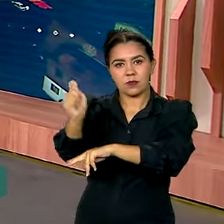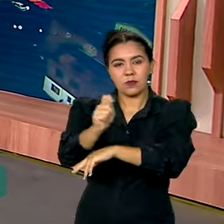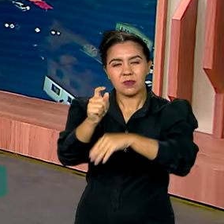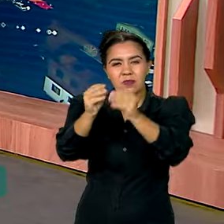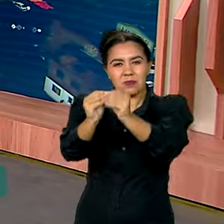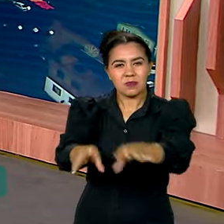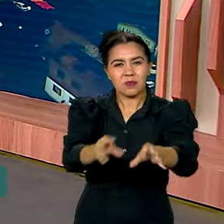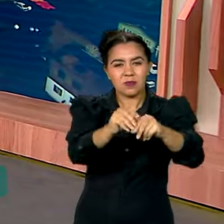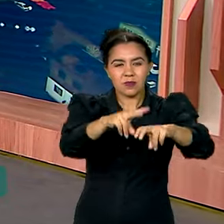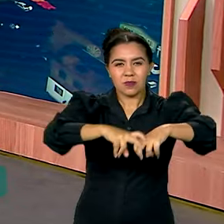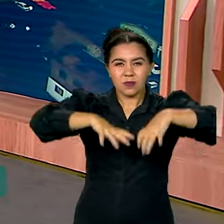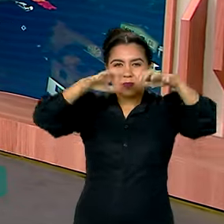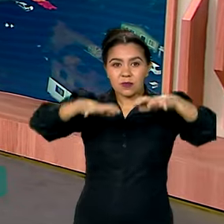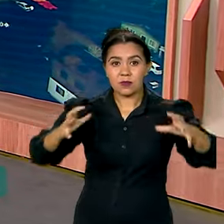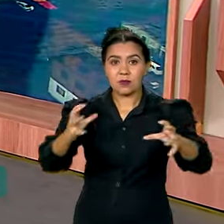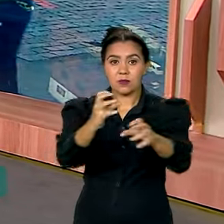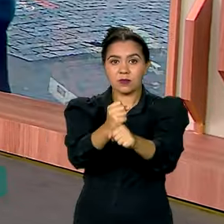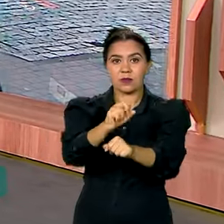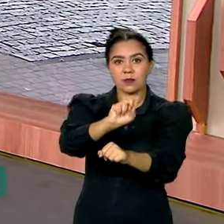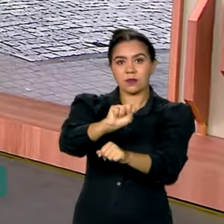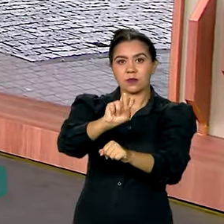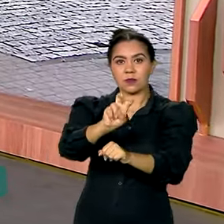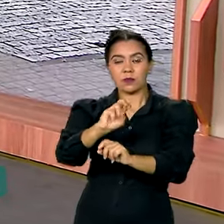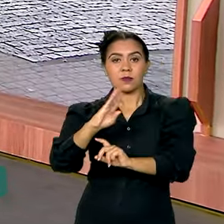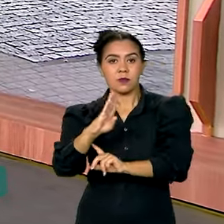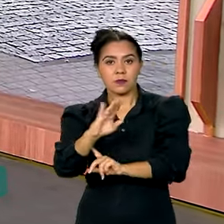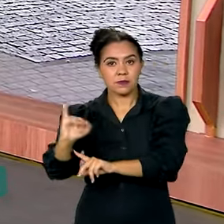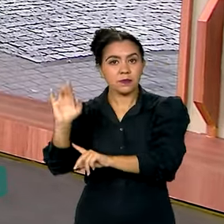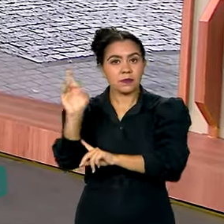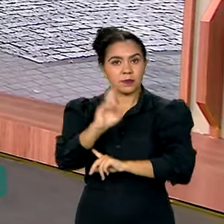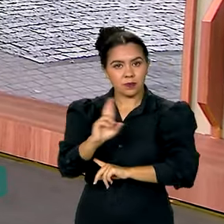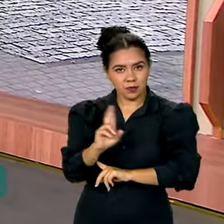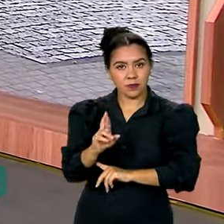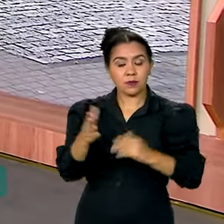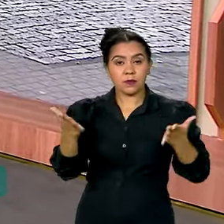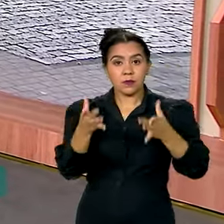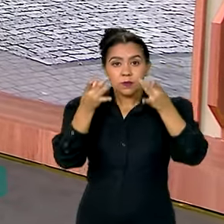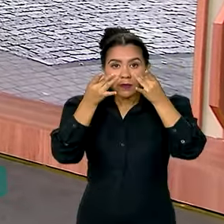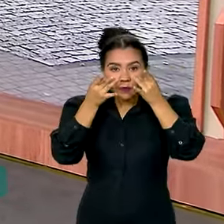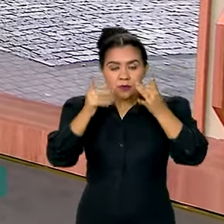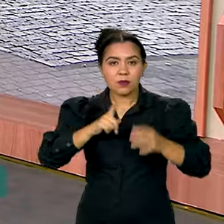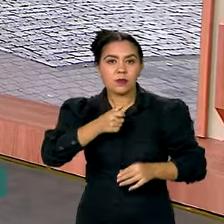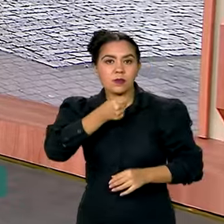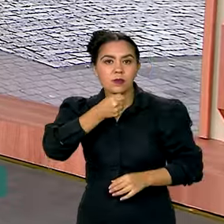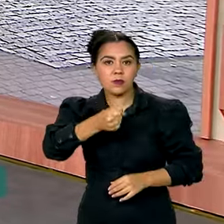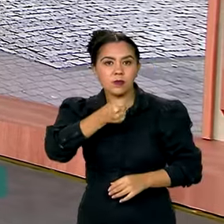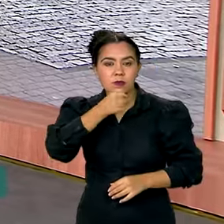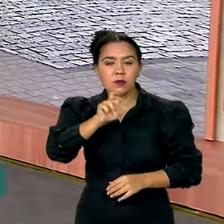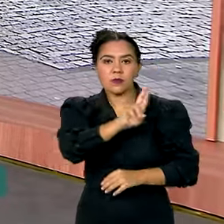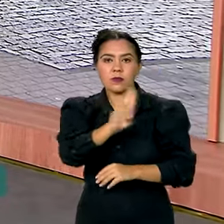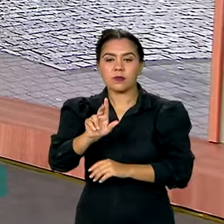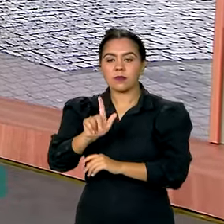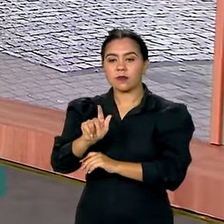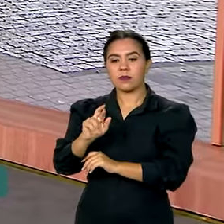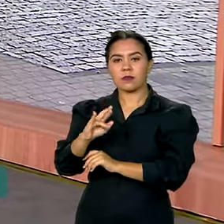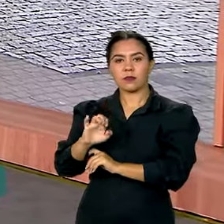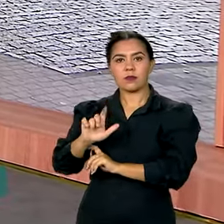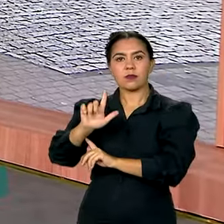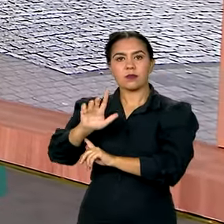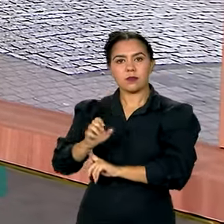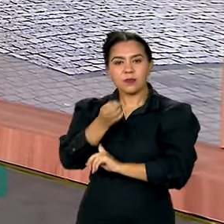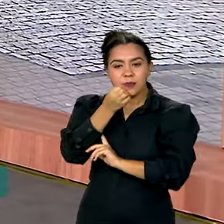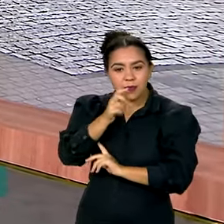85 bilhões de reais em recursos. Ao vivo de Porto Alegre, repórter Graciele Bittencourt tem as informações. Bom dia,